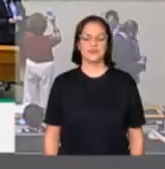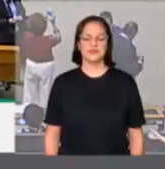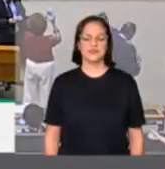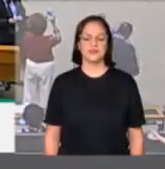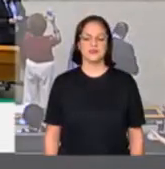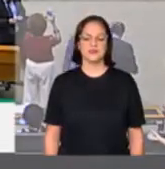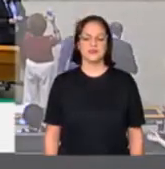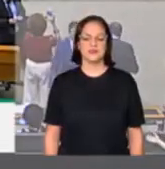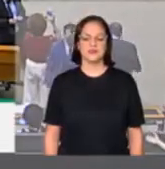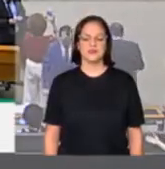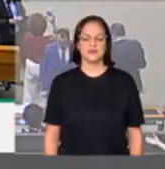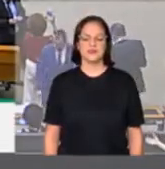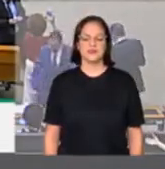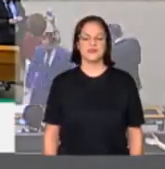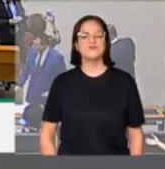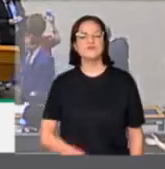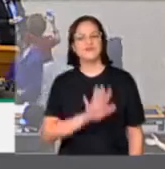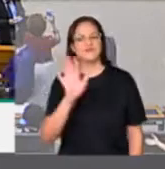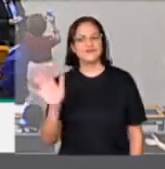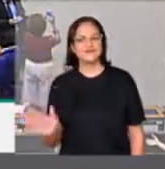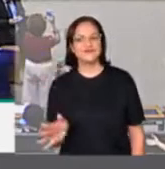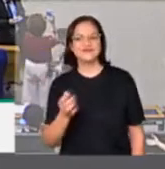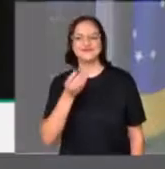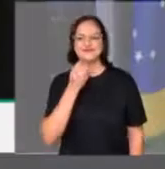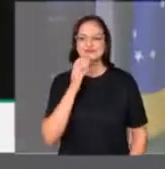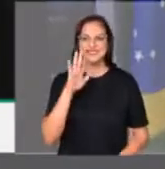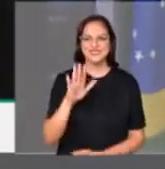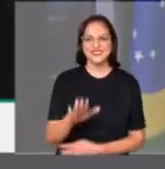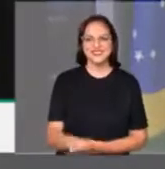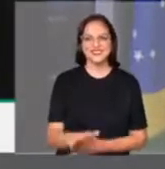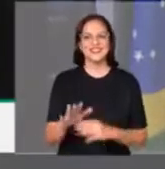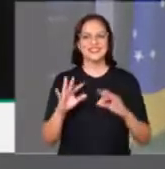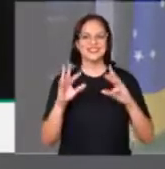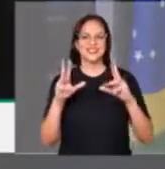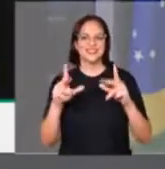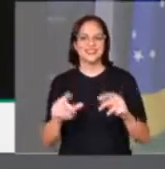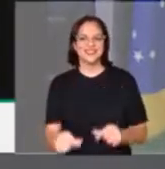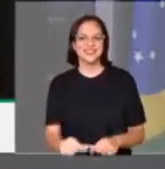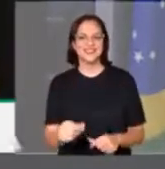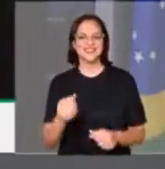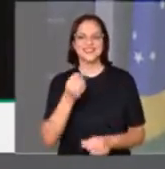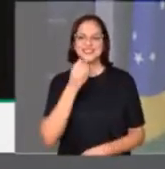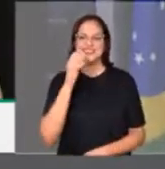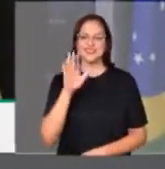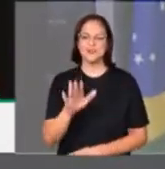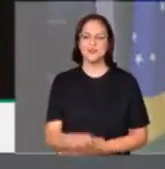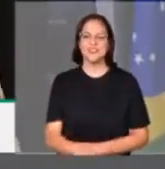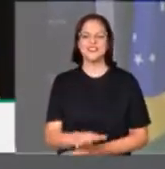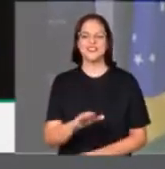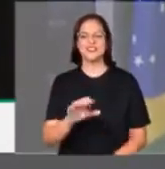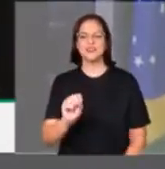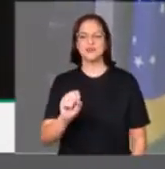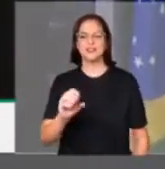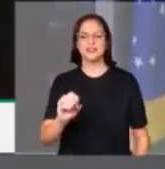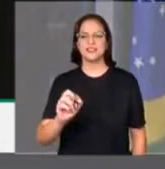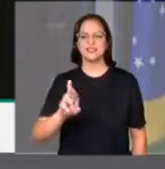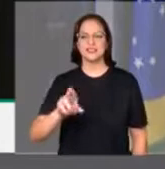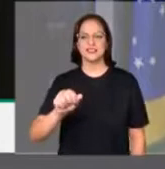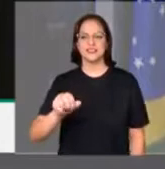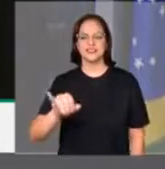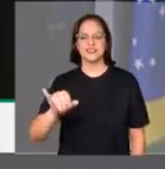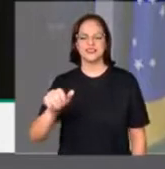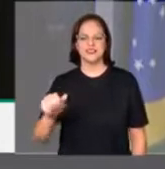Olá, boa tarde a todas, boa tarde Soraya, cumprimentando Soraya, cumprimento toda a mesa,